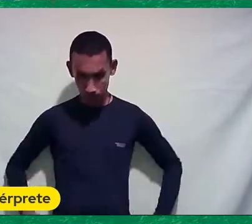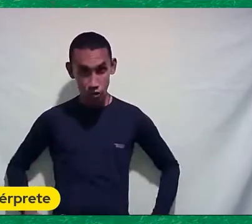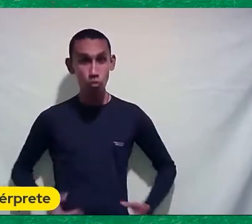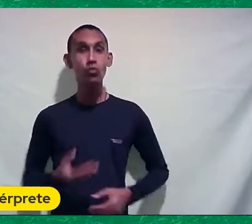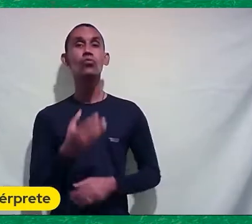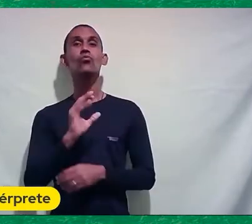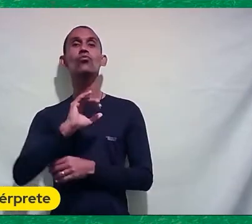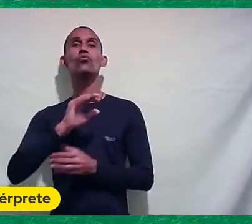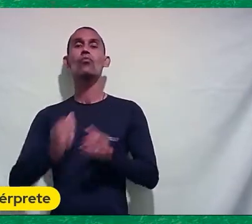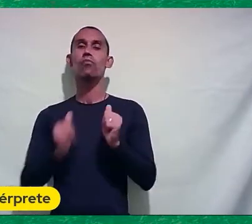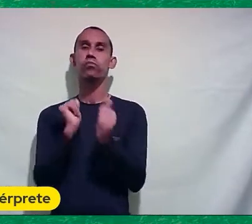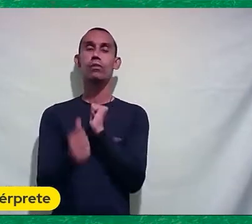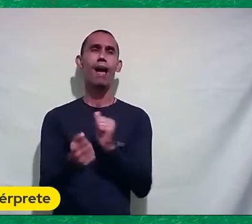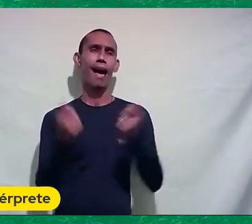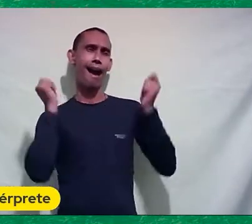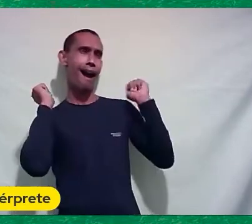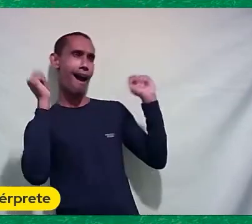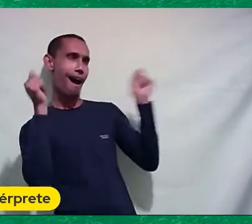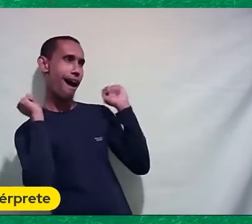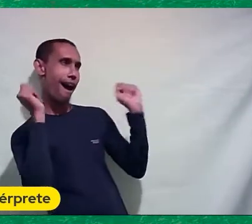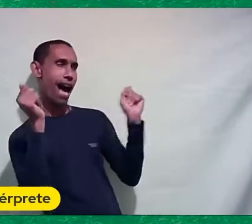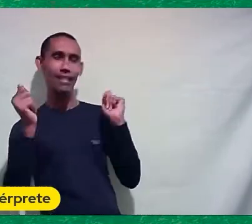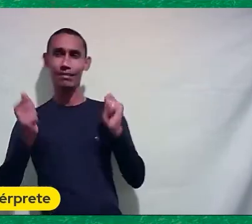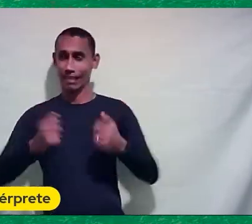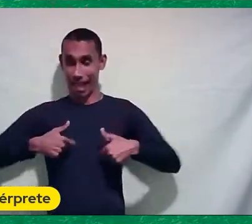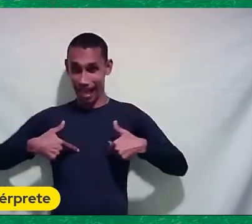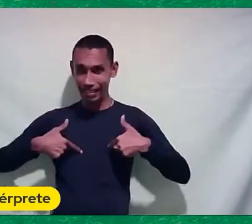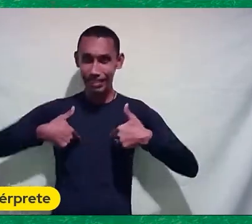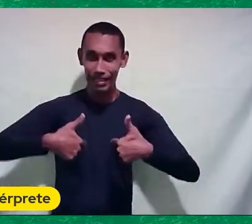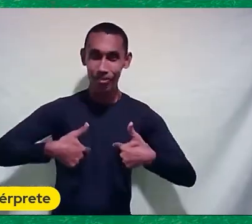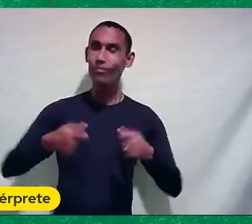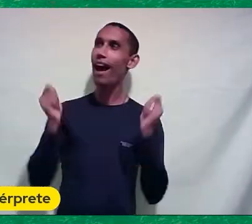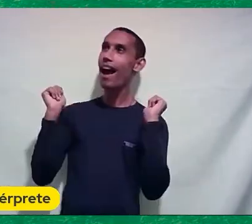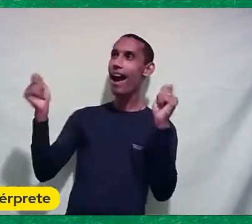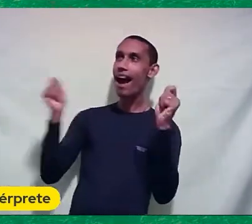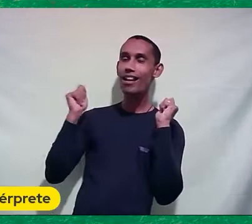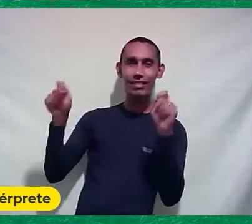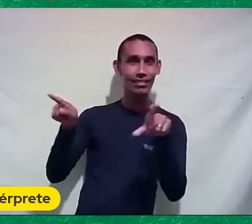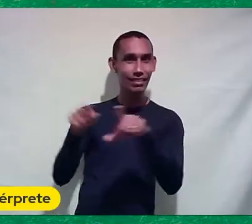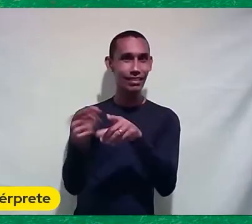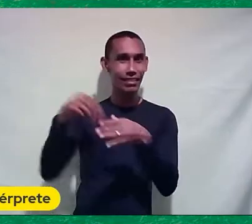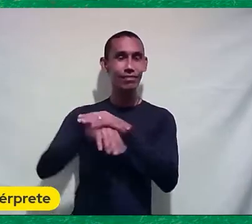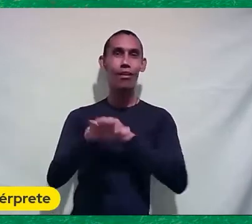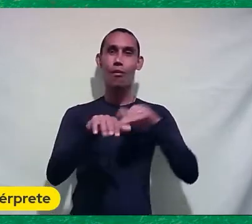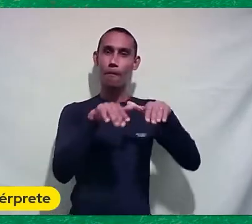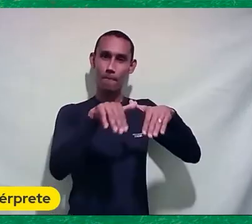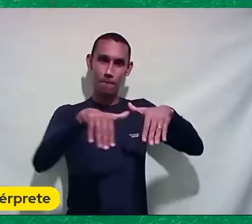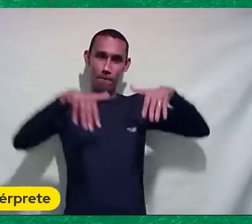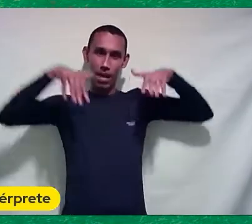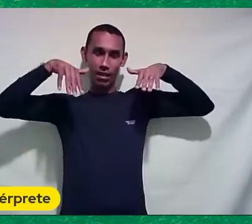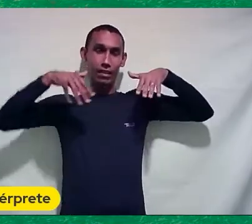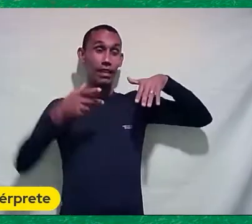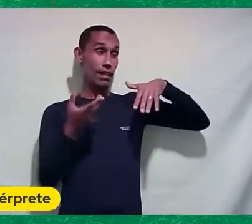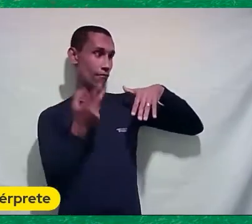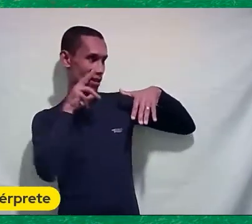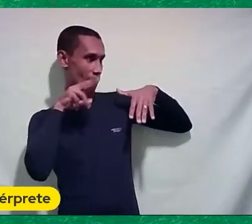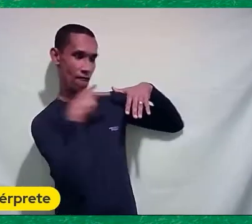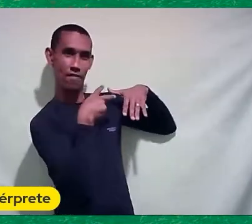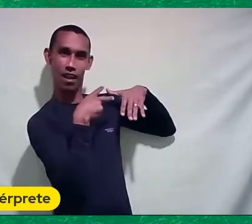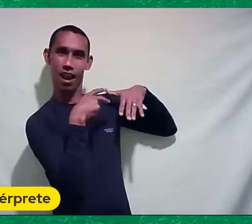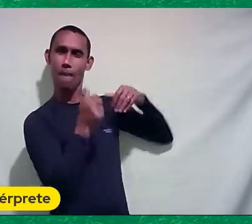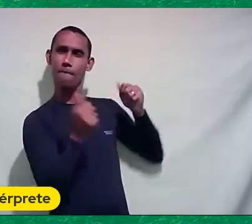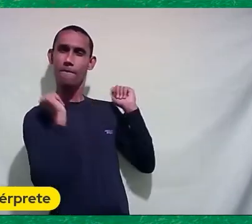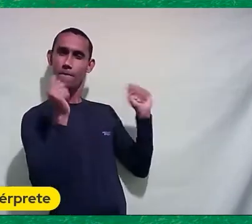a torcida As expressões As reações Da torcida Nas arquibancadas Na geral Principalmente Que estava ali